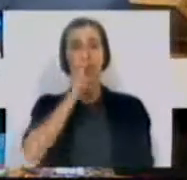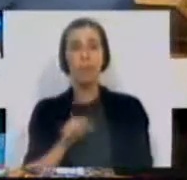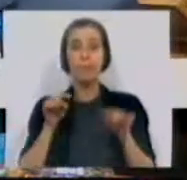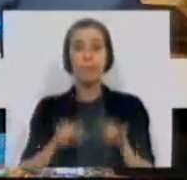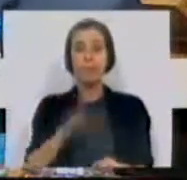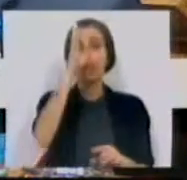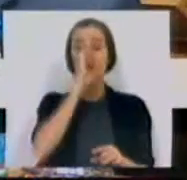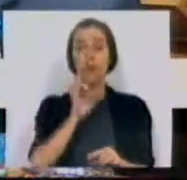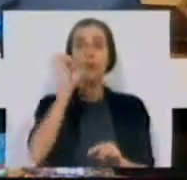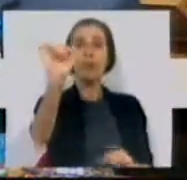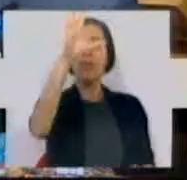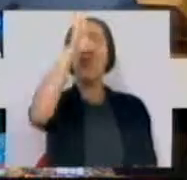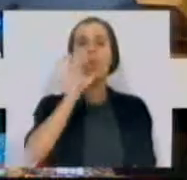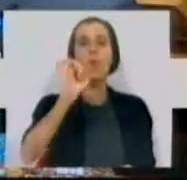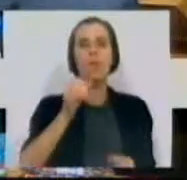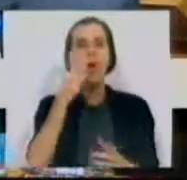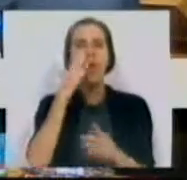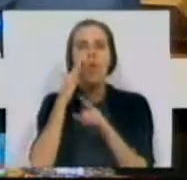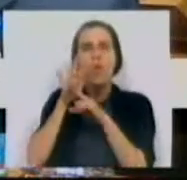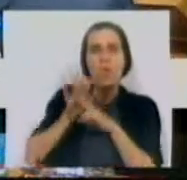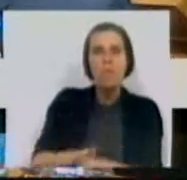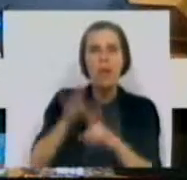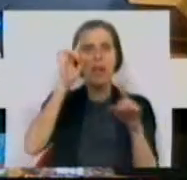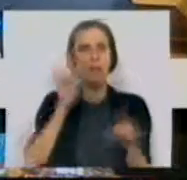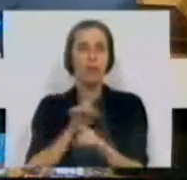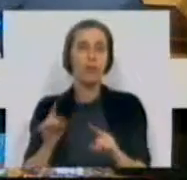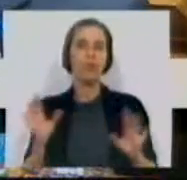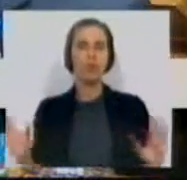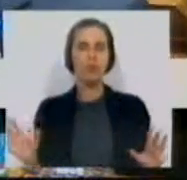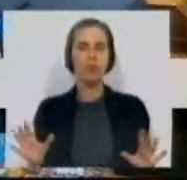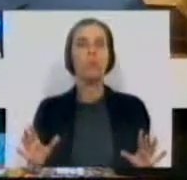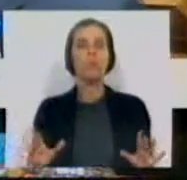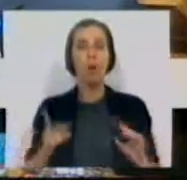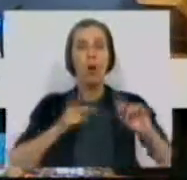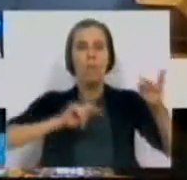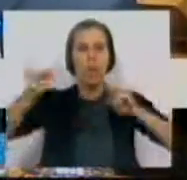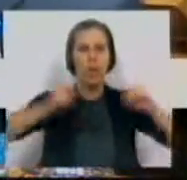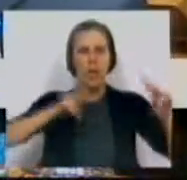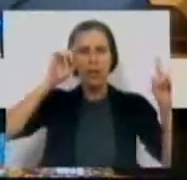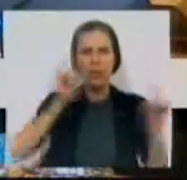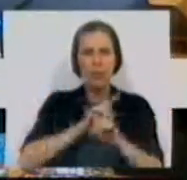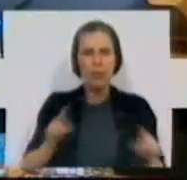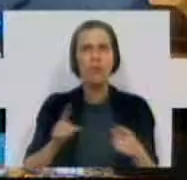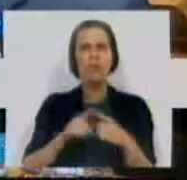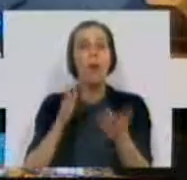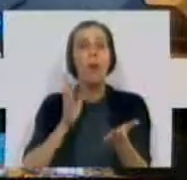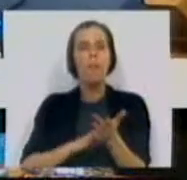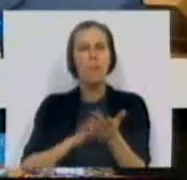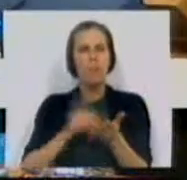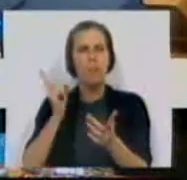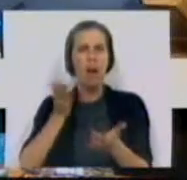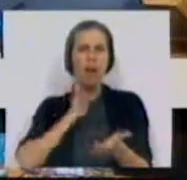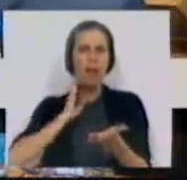Este Governo, o seu Governo, humilha os professores. Com a mobilidade docente e com provas de